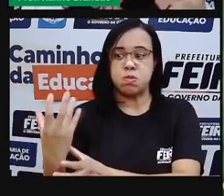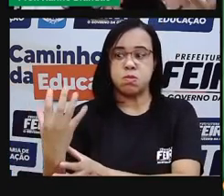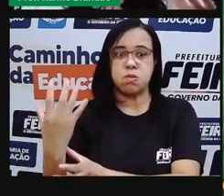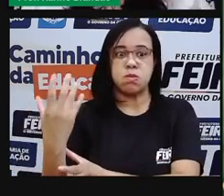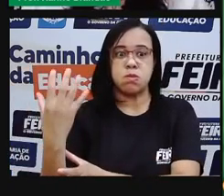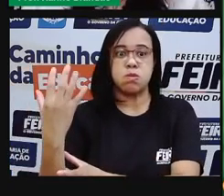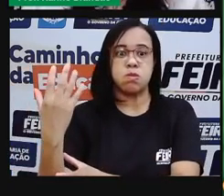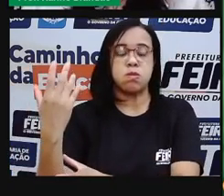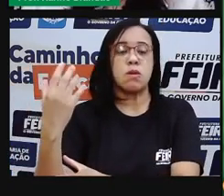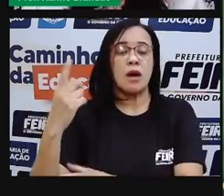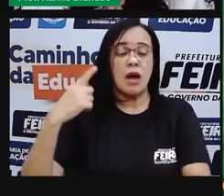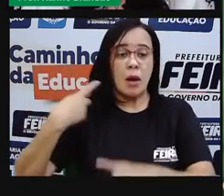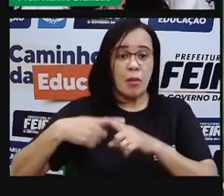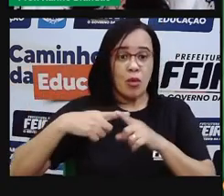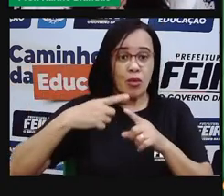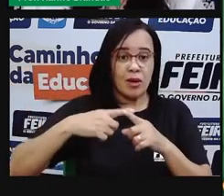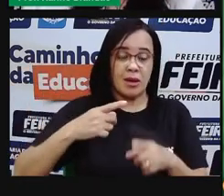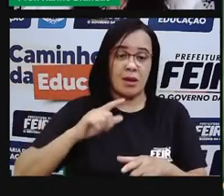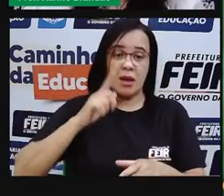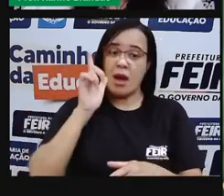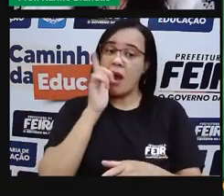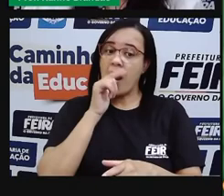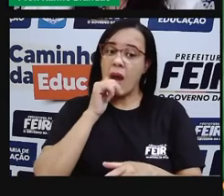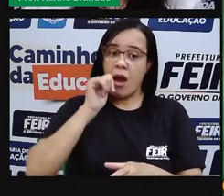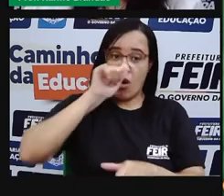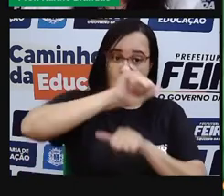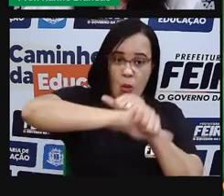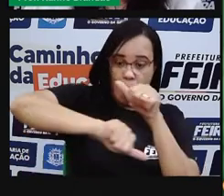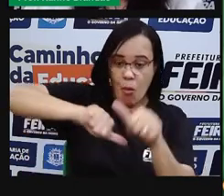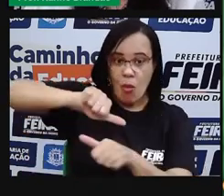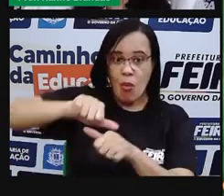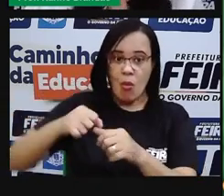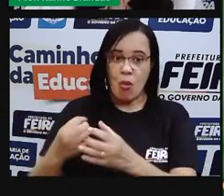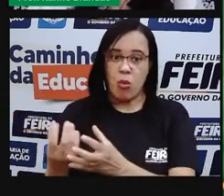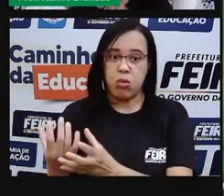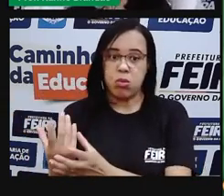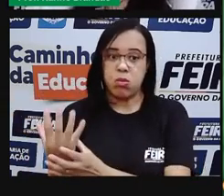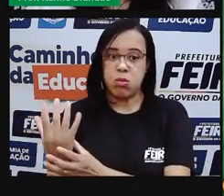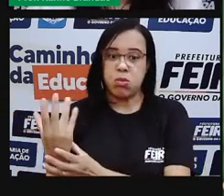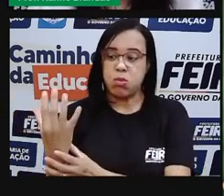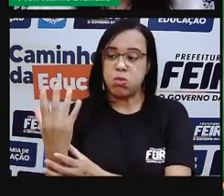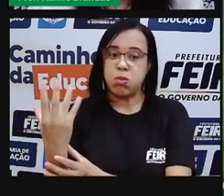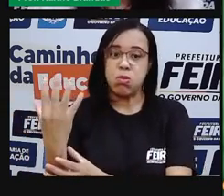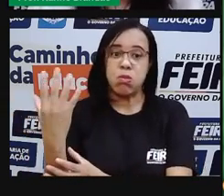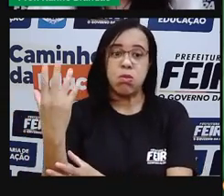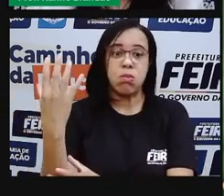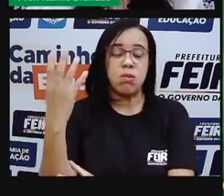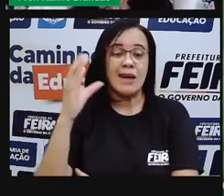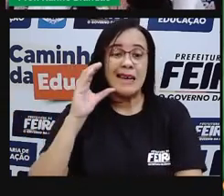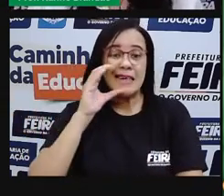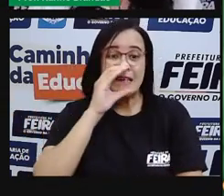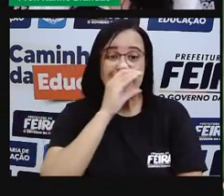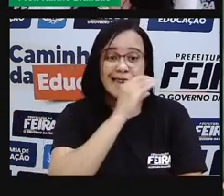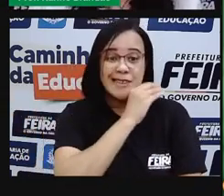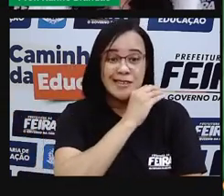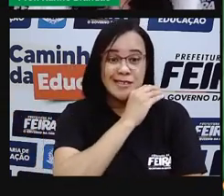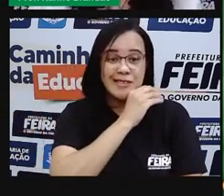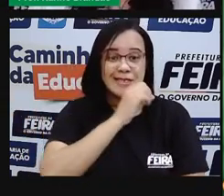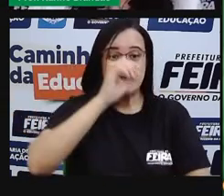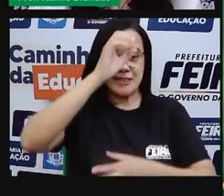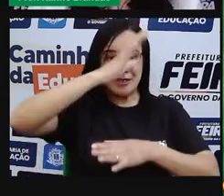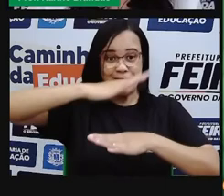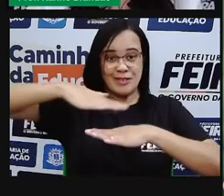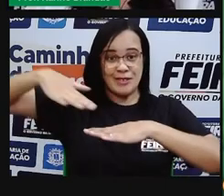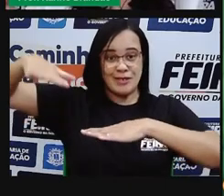o estado gasoso. E aí, então, nós temos vapor de água. E para onde esse vapor de água vai? Vai para a nossa atmosfera,